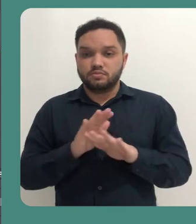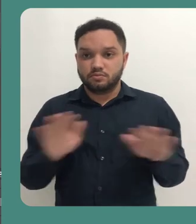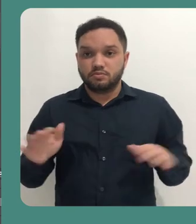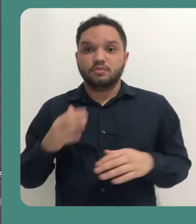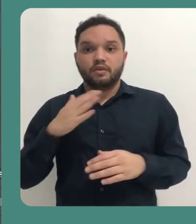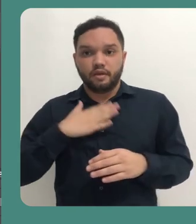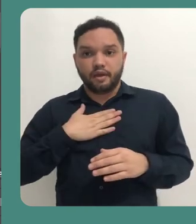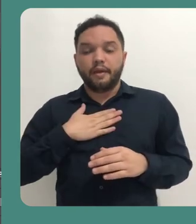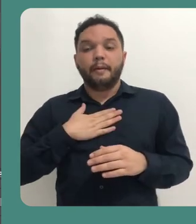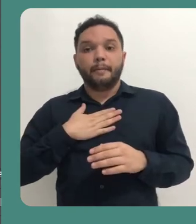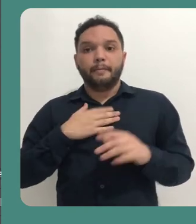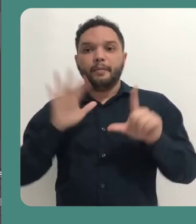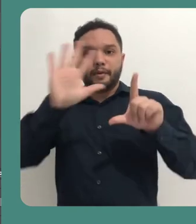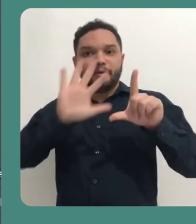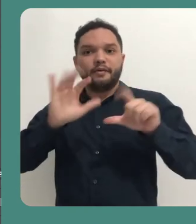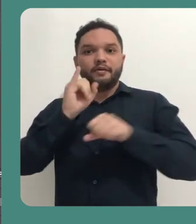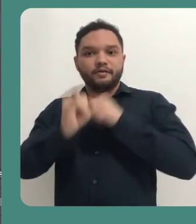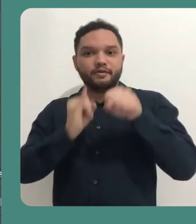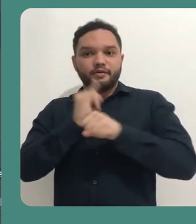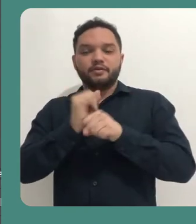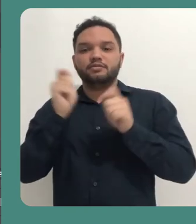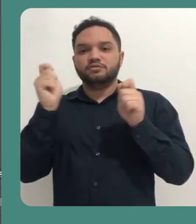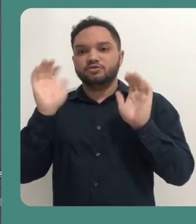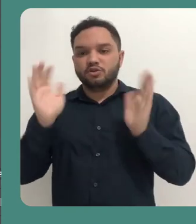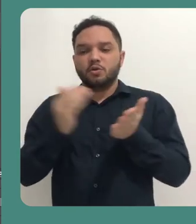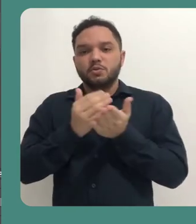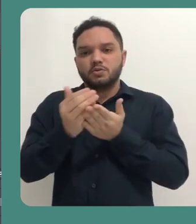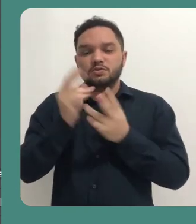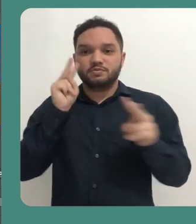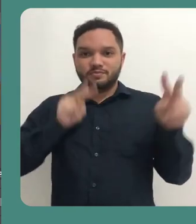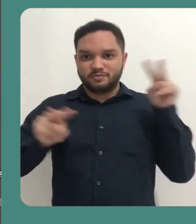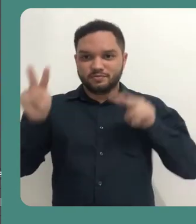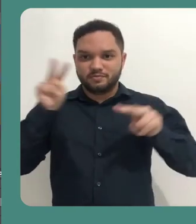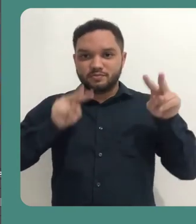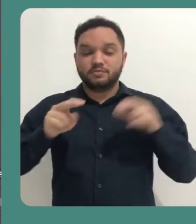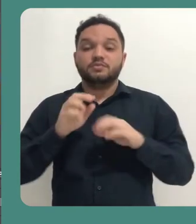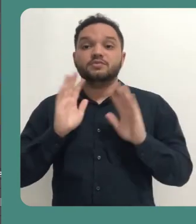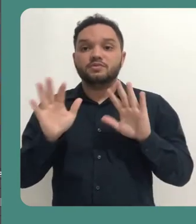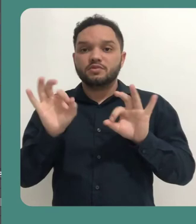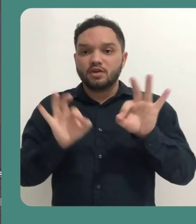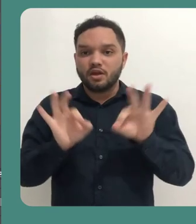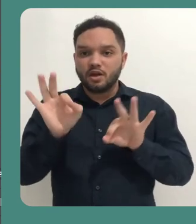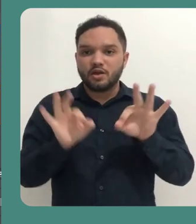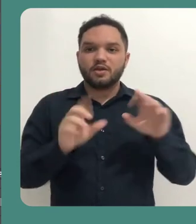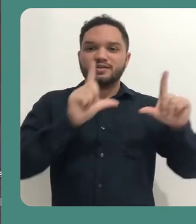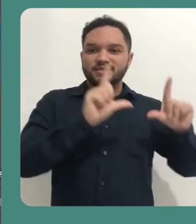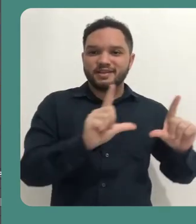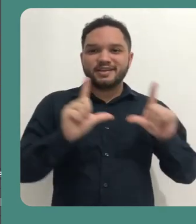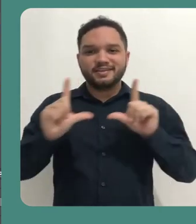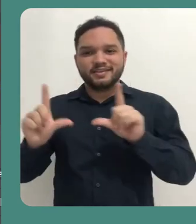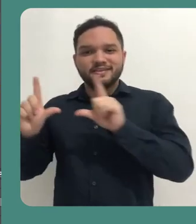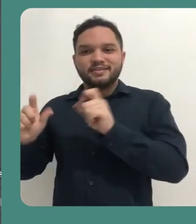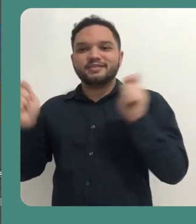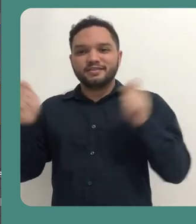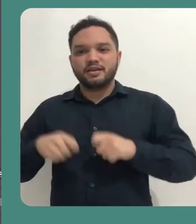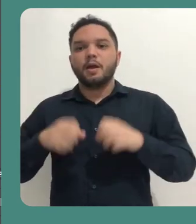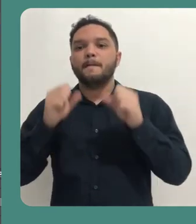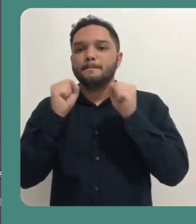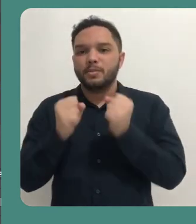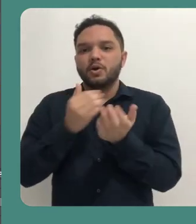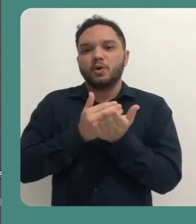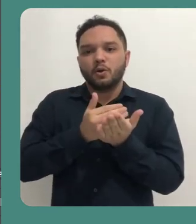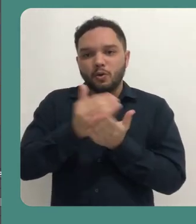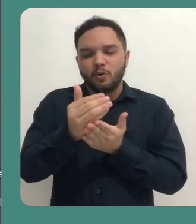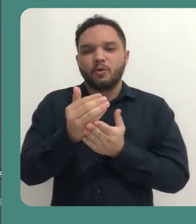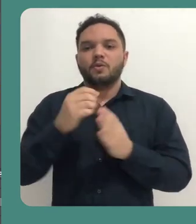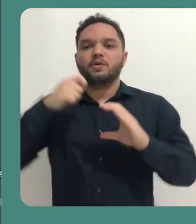Pronto. Essa é a minha página da internet e já está sendo visualizada. Uma vez que você organizou as diferentes cenas, agora a gente